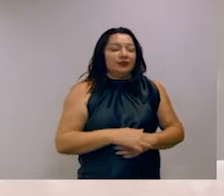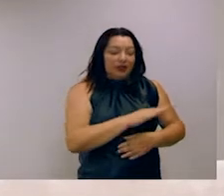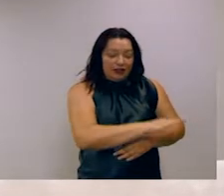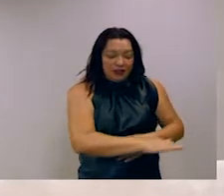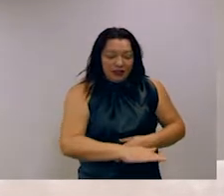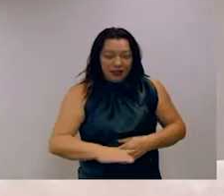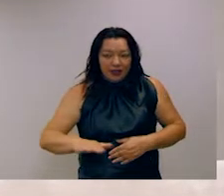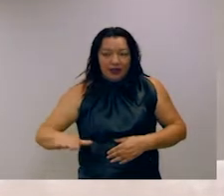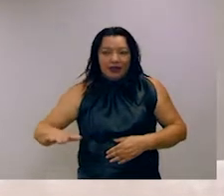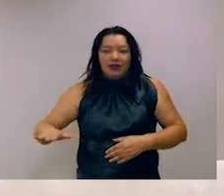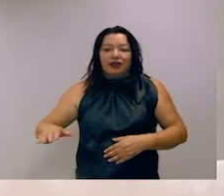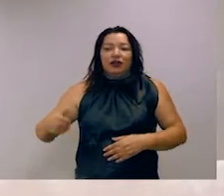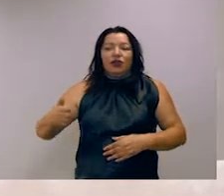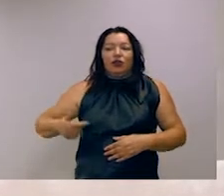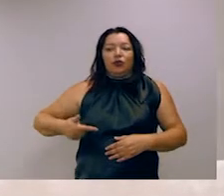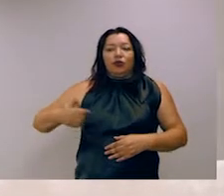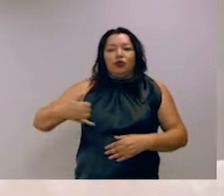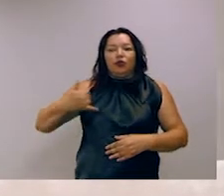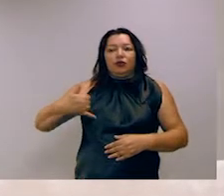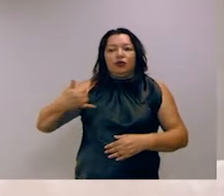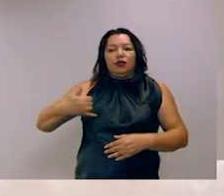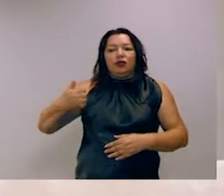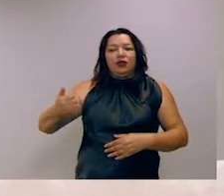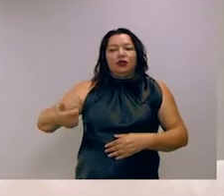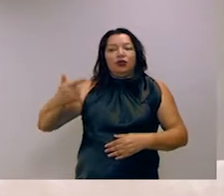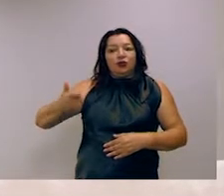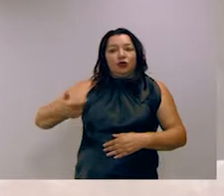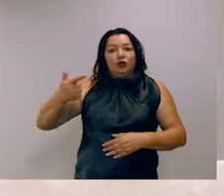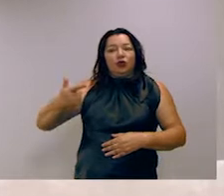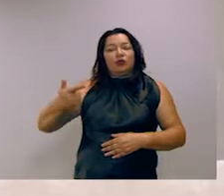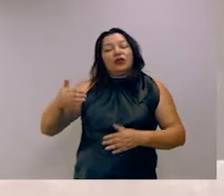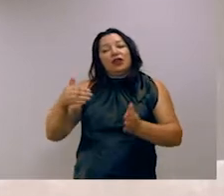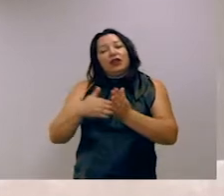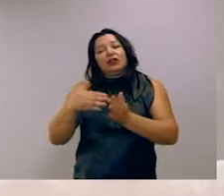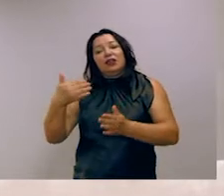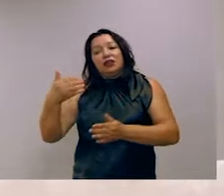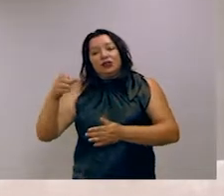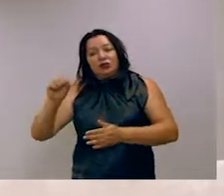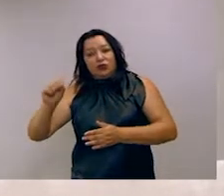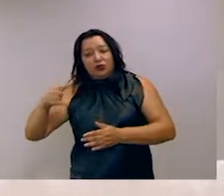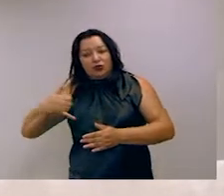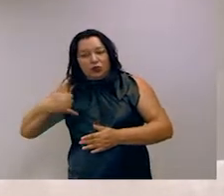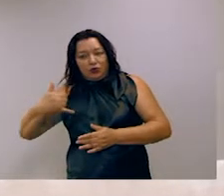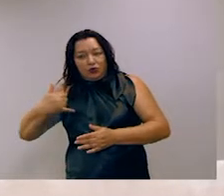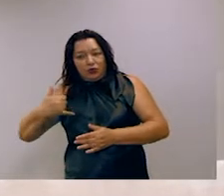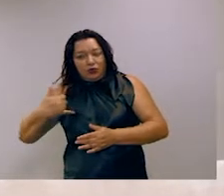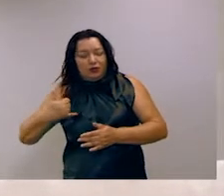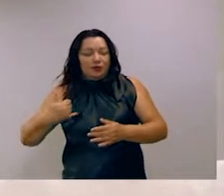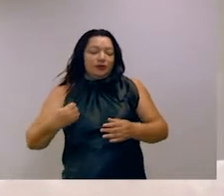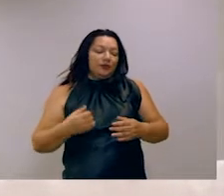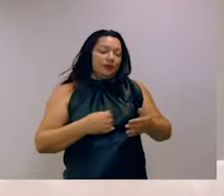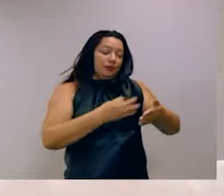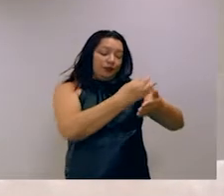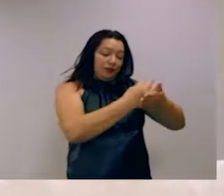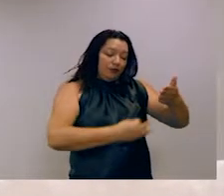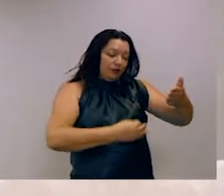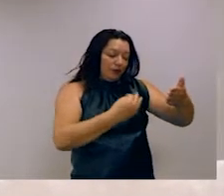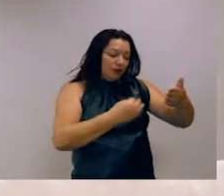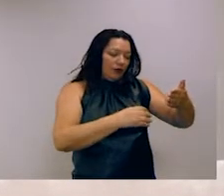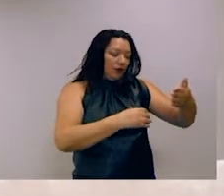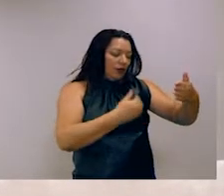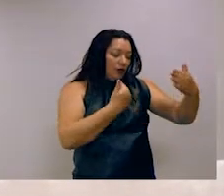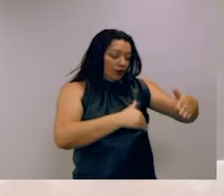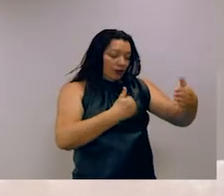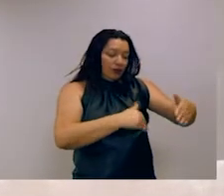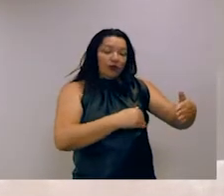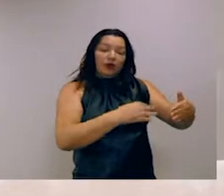de 12 a 18 anos do ensino médio e ele tem vários trechos com trechos de texto